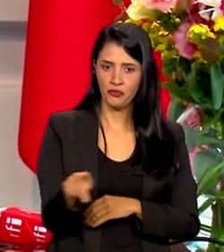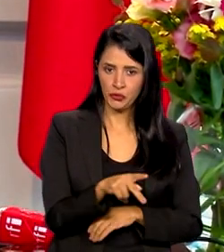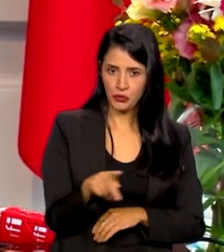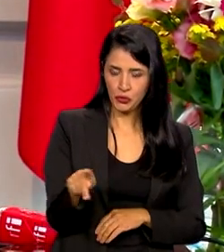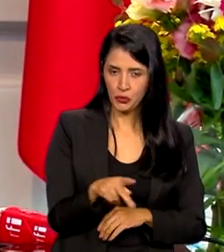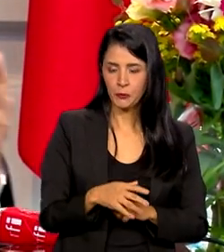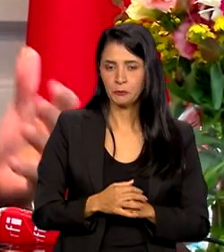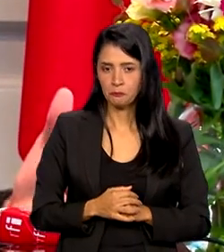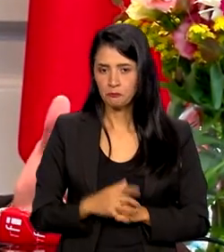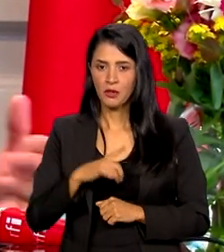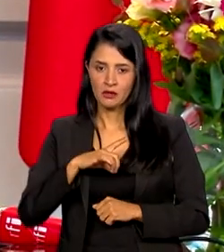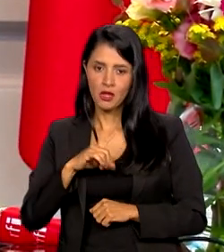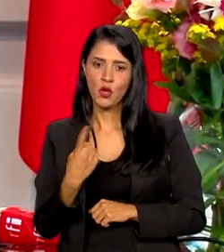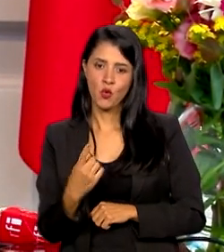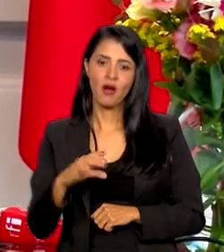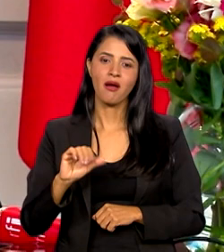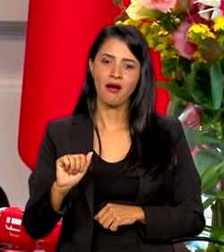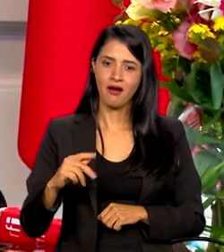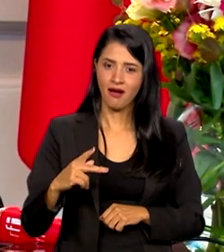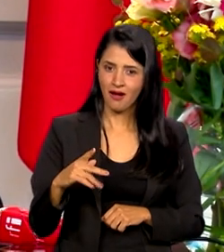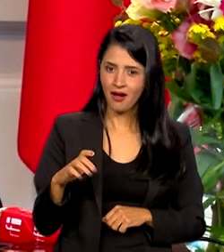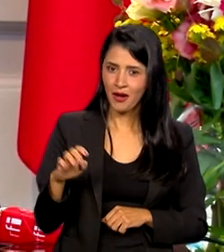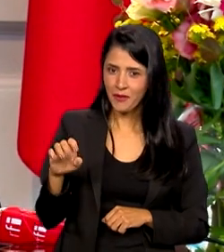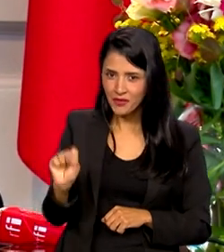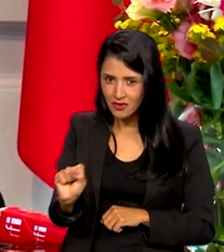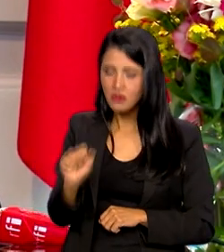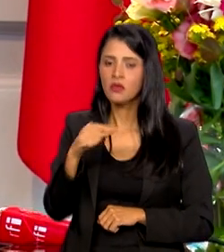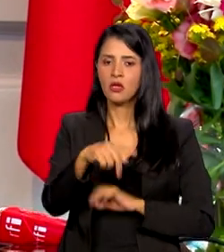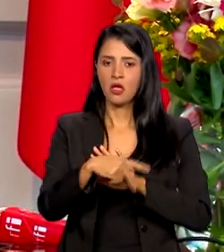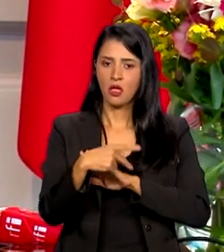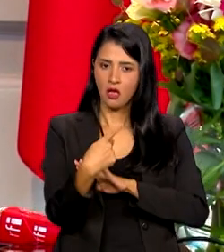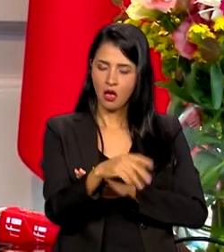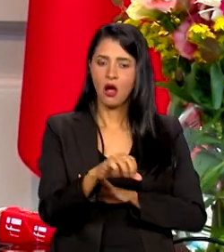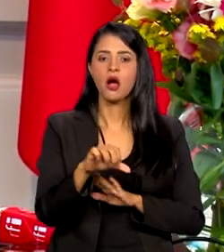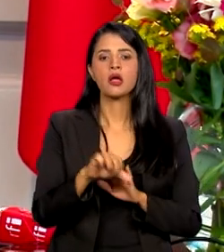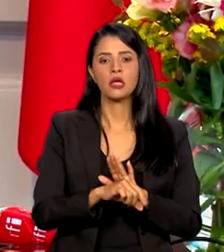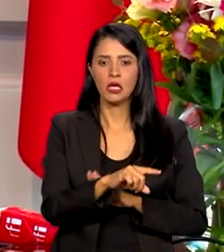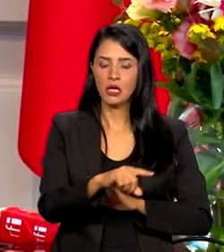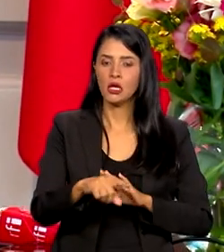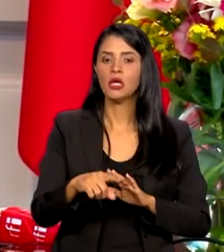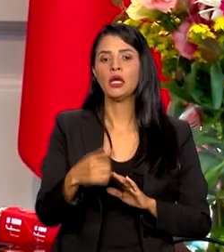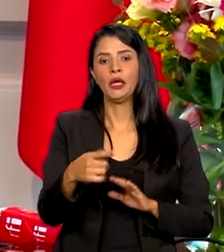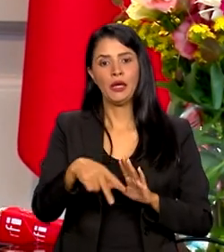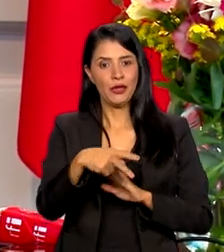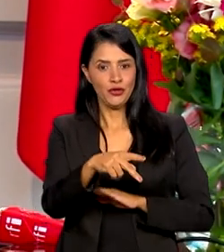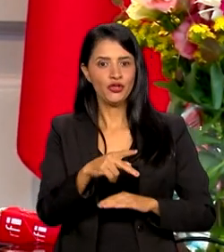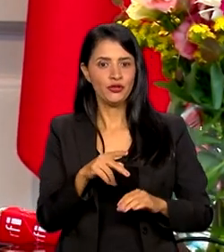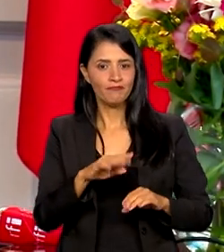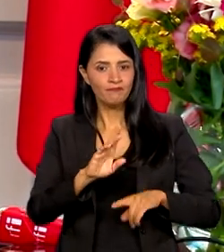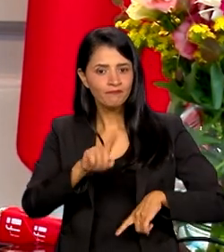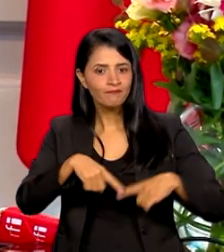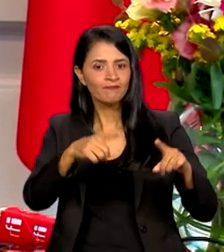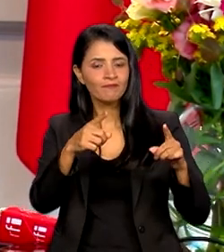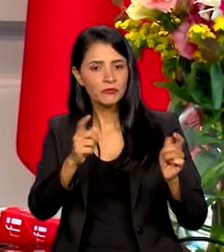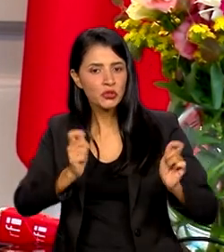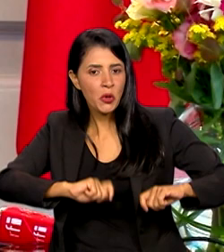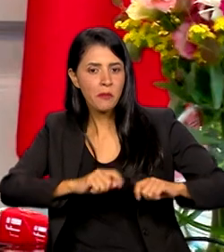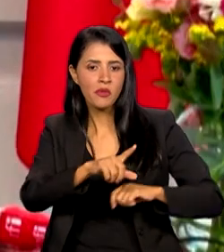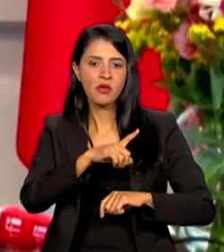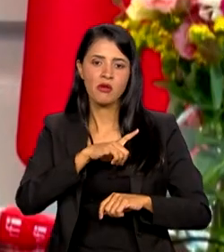Nós temos a CAPES, que é a nossa Coordenadoria de Aperfeiçoamento de Nível Superior no Brasil, que quem